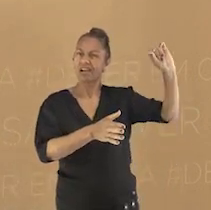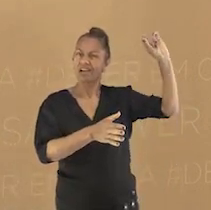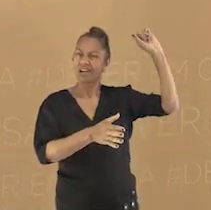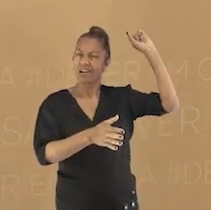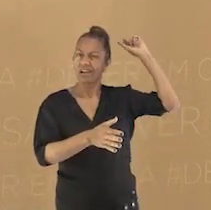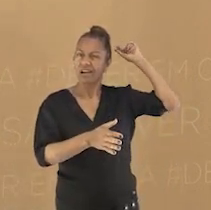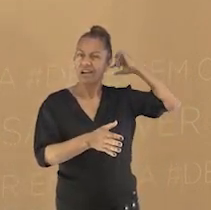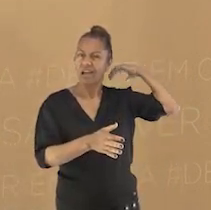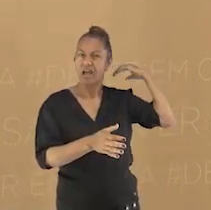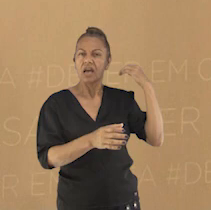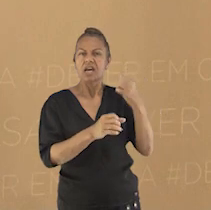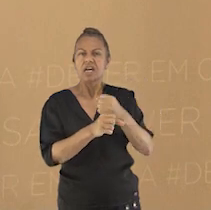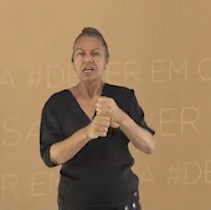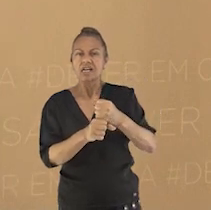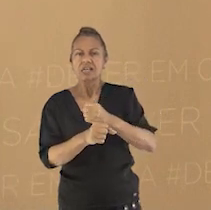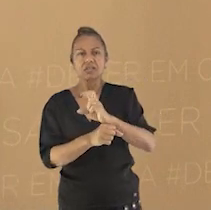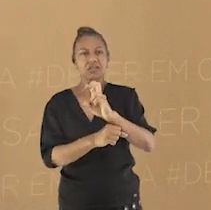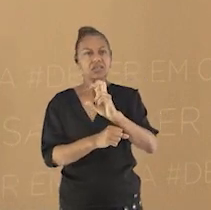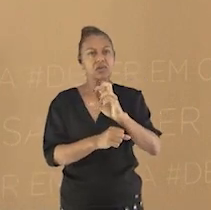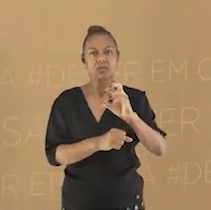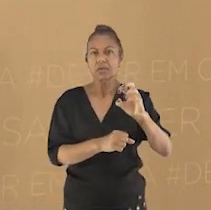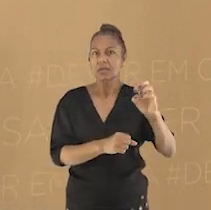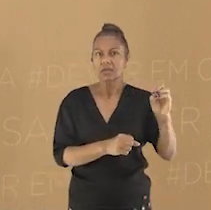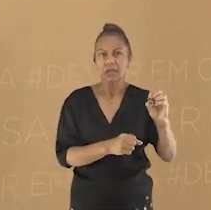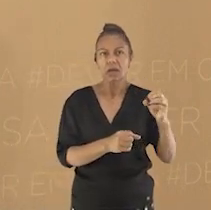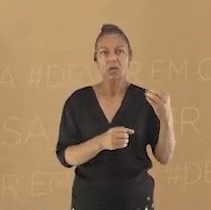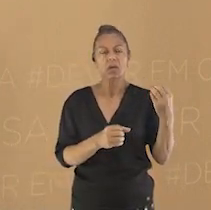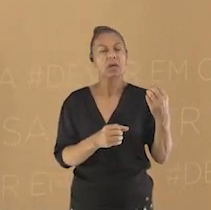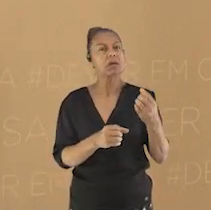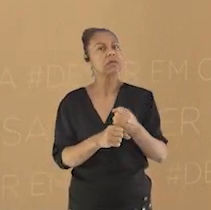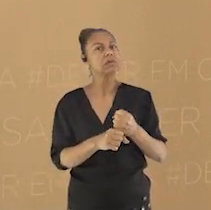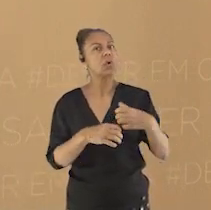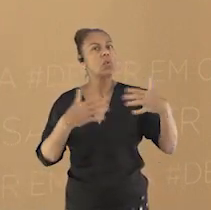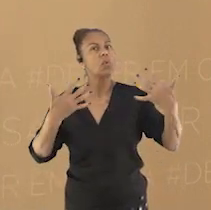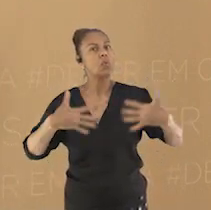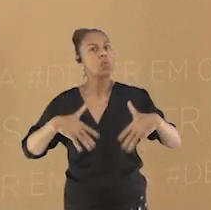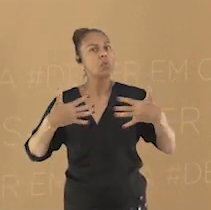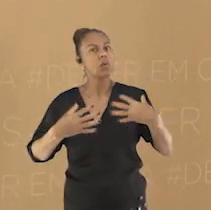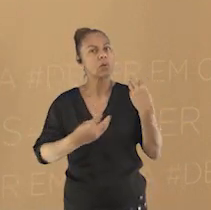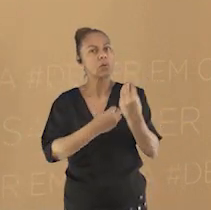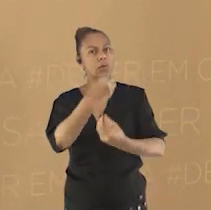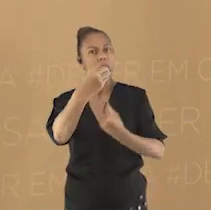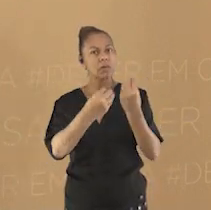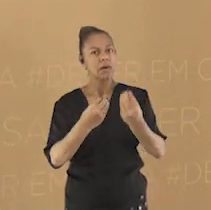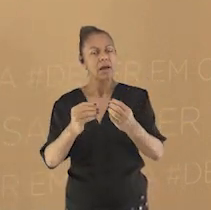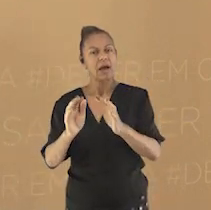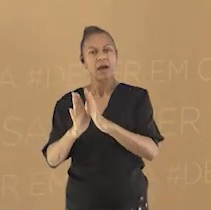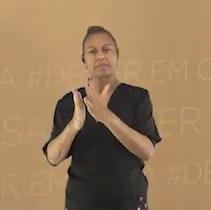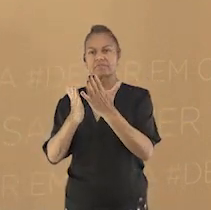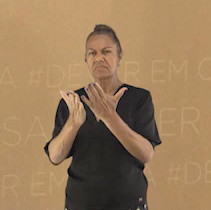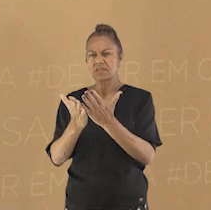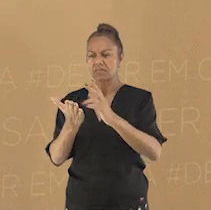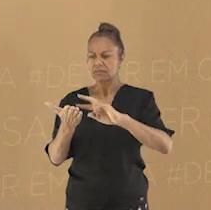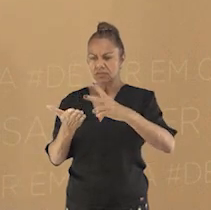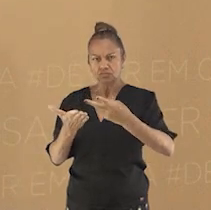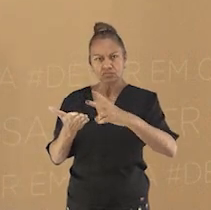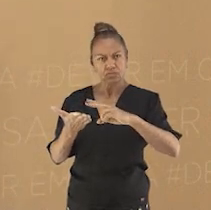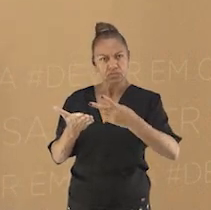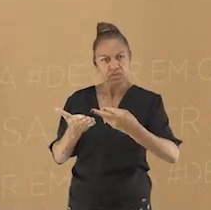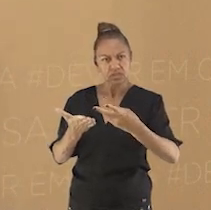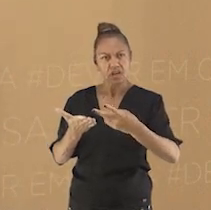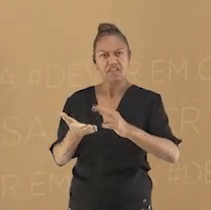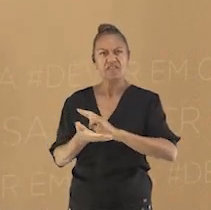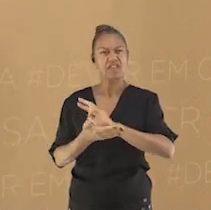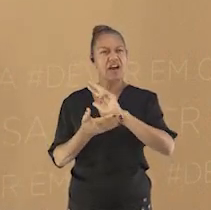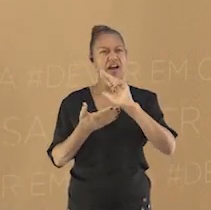50 anos. A tradução realizada da Bíblia para as diversas línguas é muito próxima da original, fato